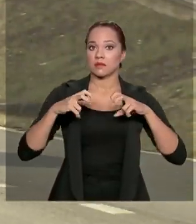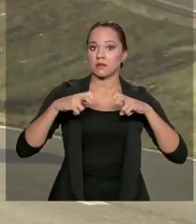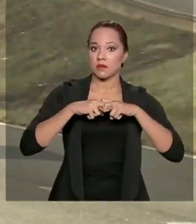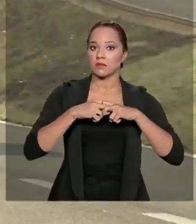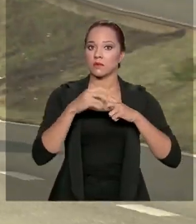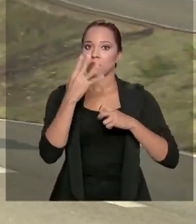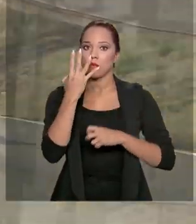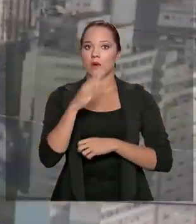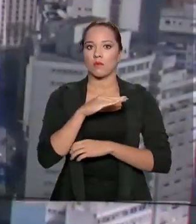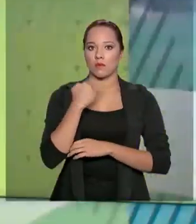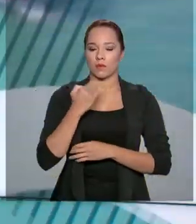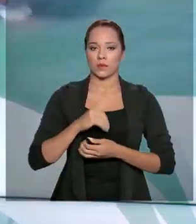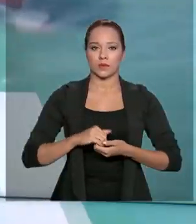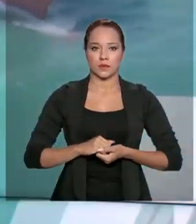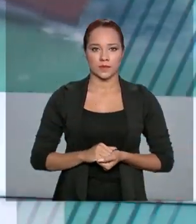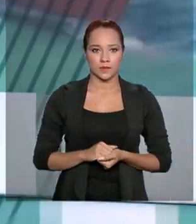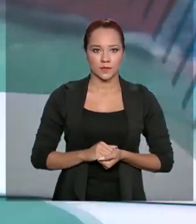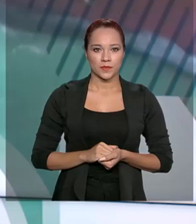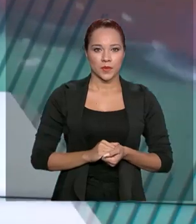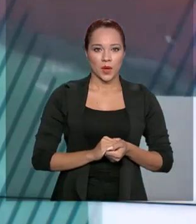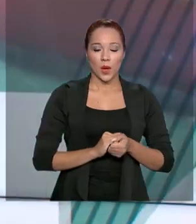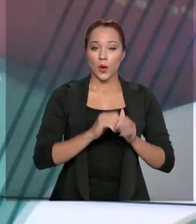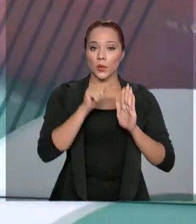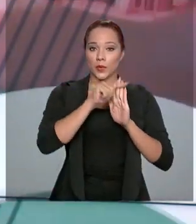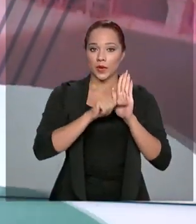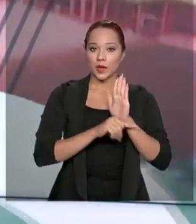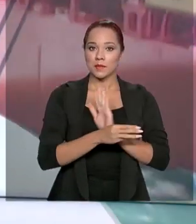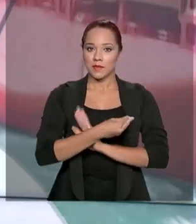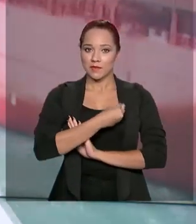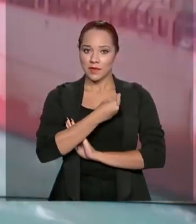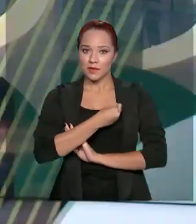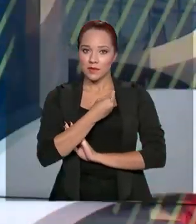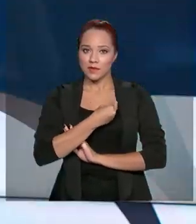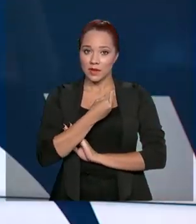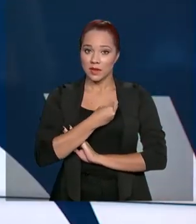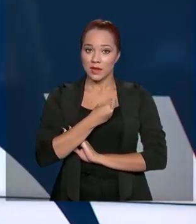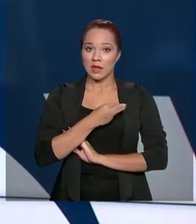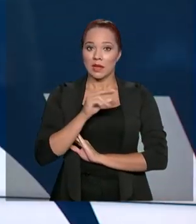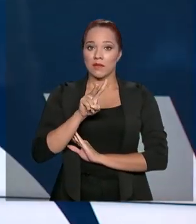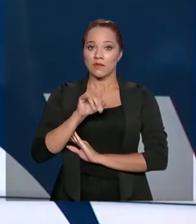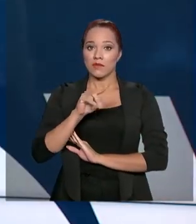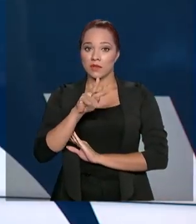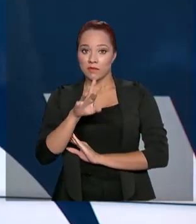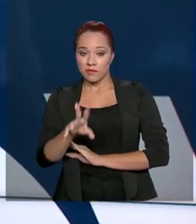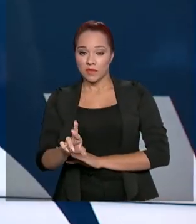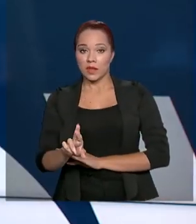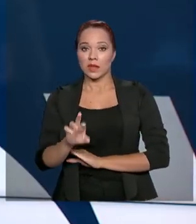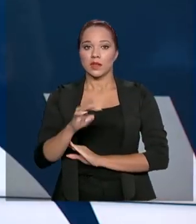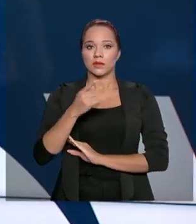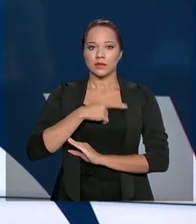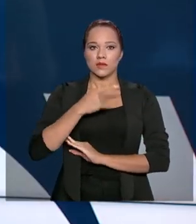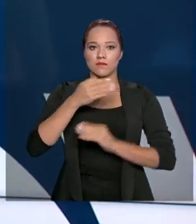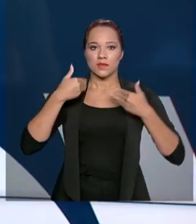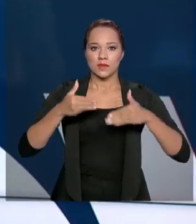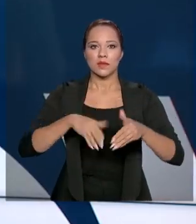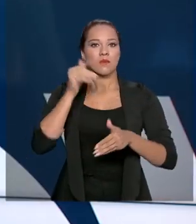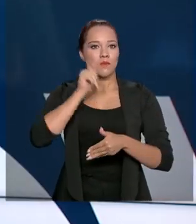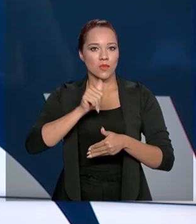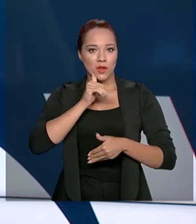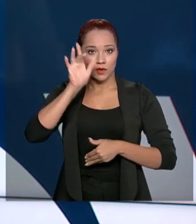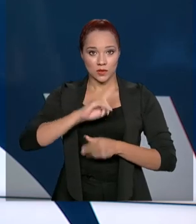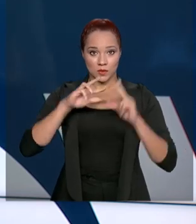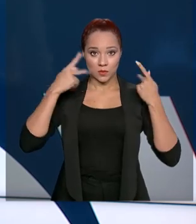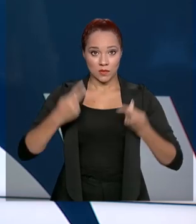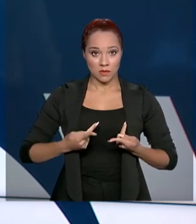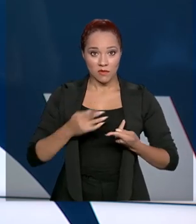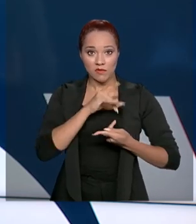óbitos. O programa Viver de Envelhecimento Ativo e Saudável do Ministério da Mulher, da Família e dos Direitos Humanos vai